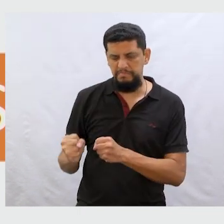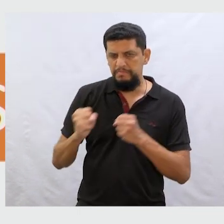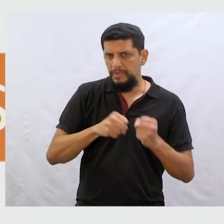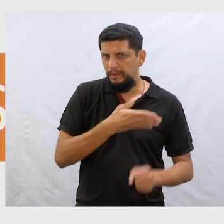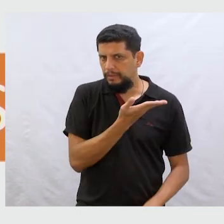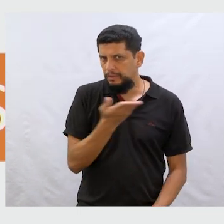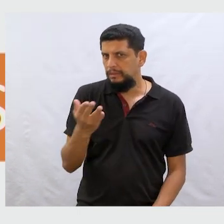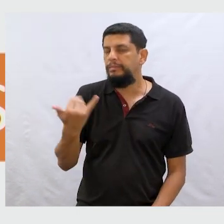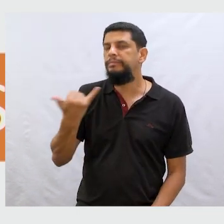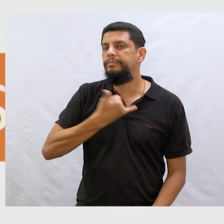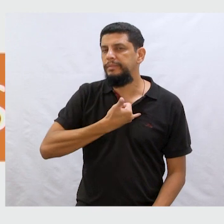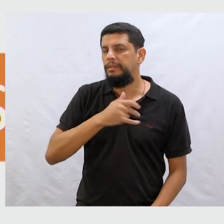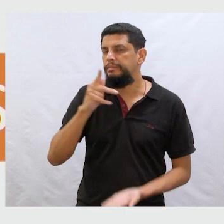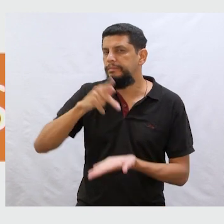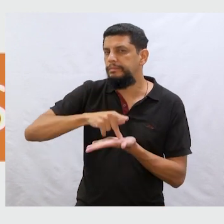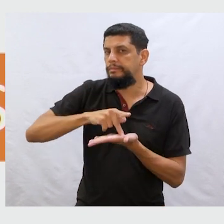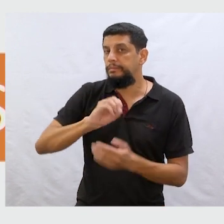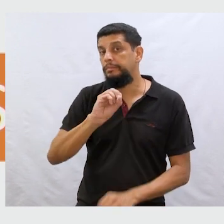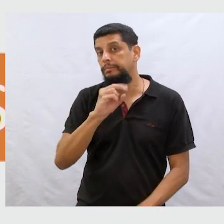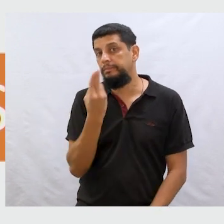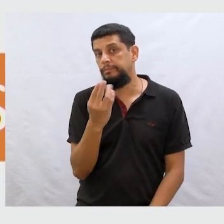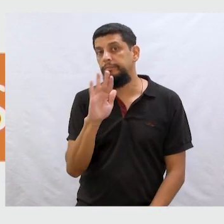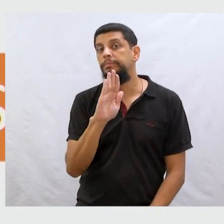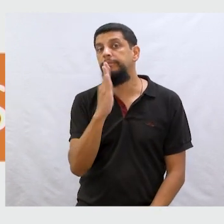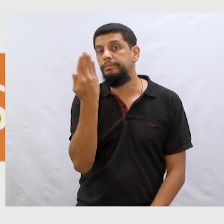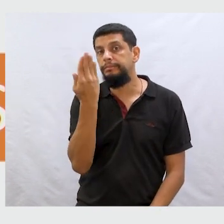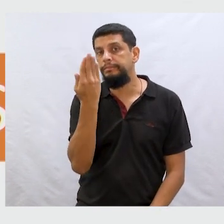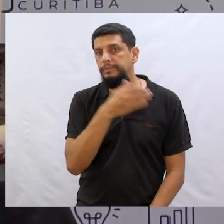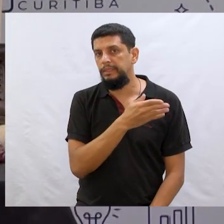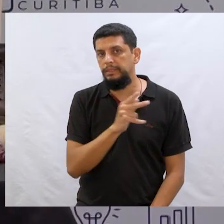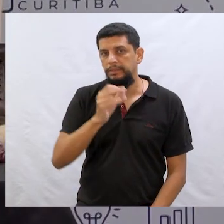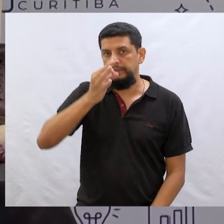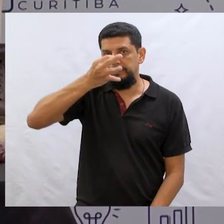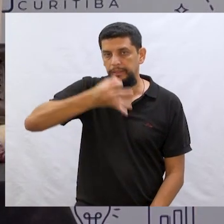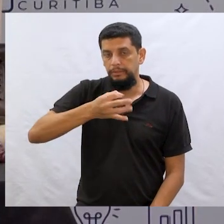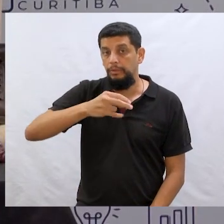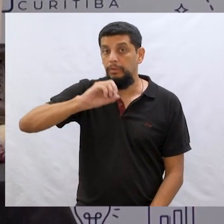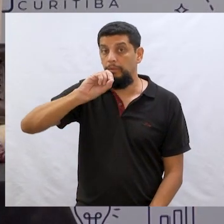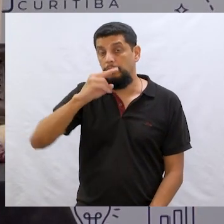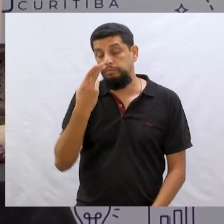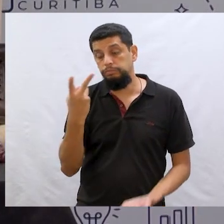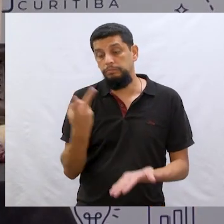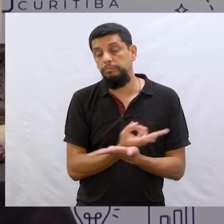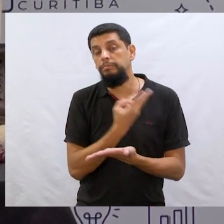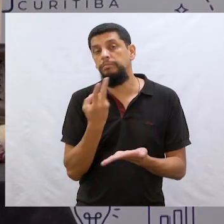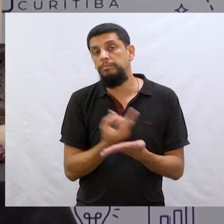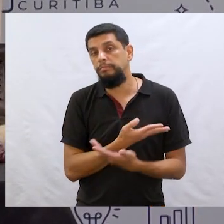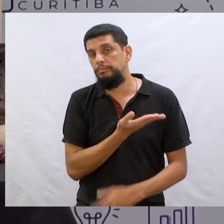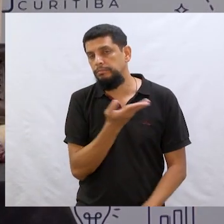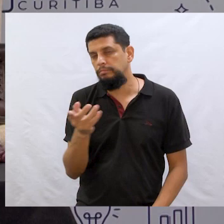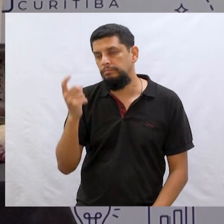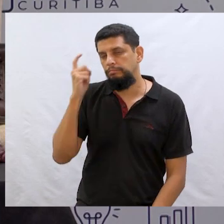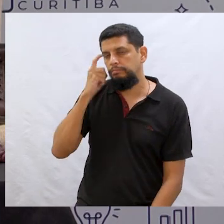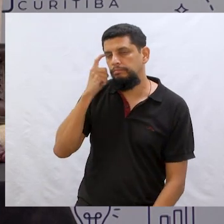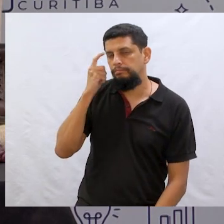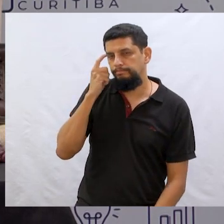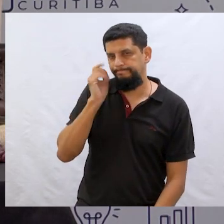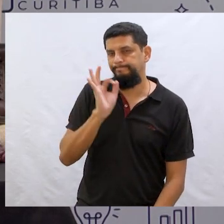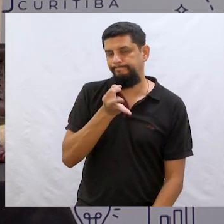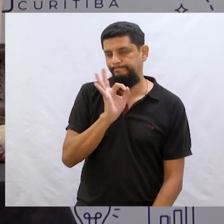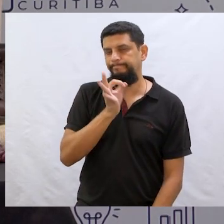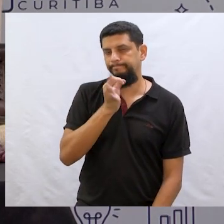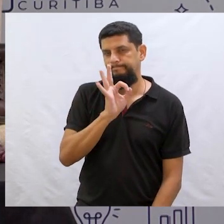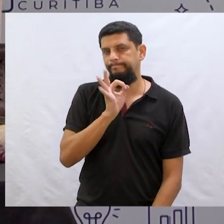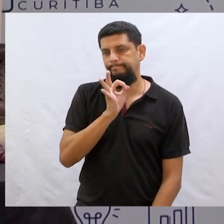poderoso. Você falaria que isso é verdadeiro ou falso? Que isso está certo ou errado? Vocês já pensaram aí?